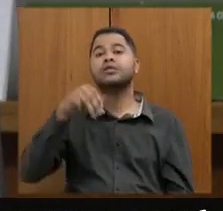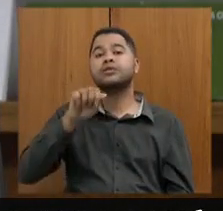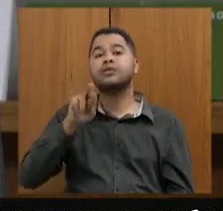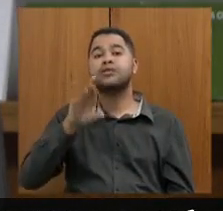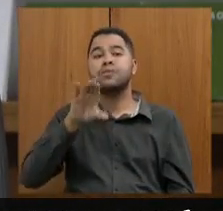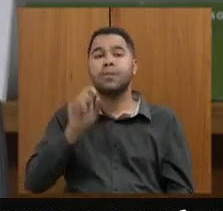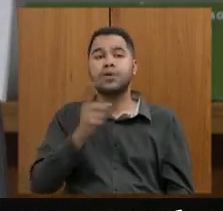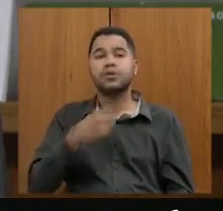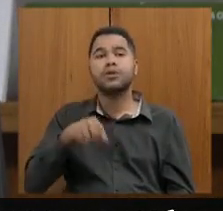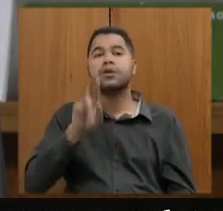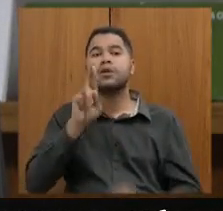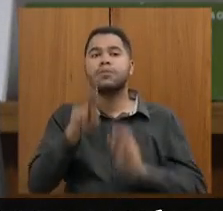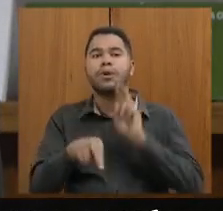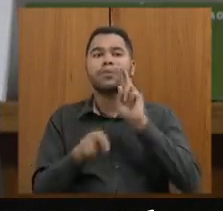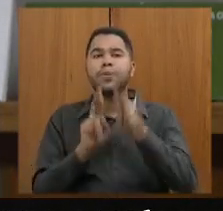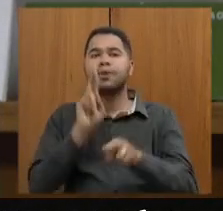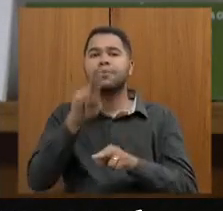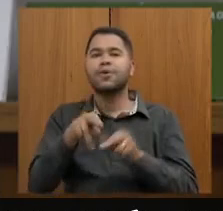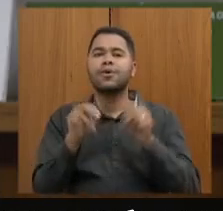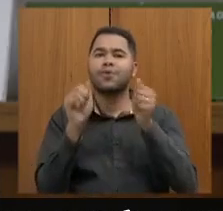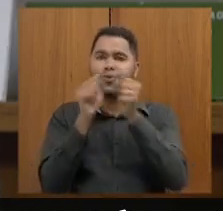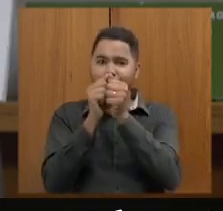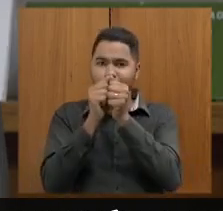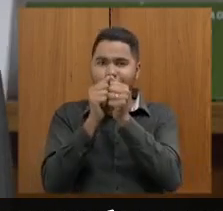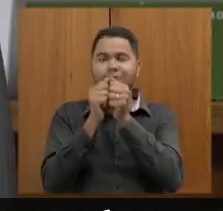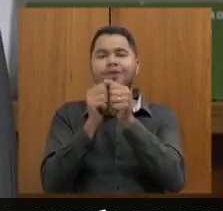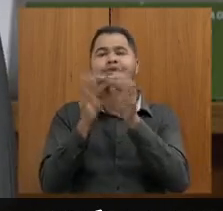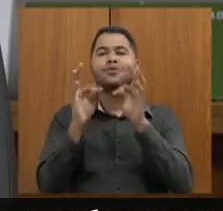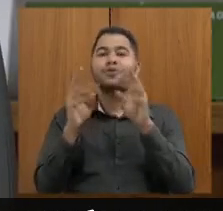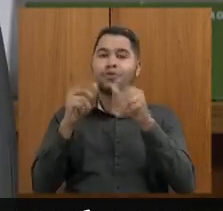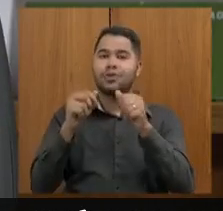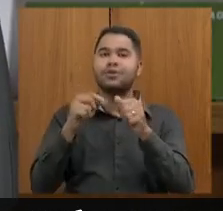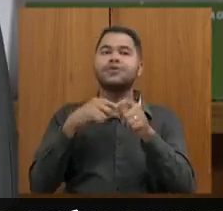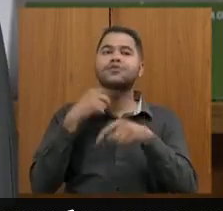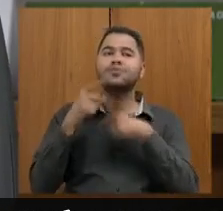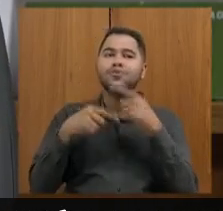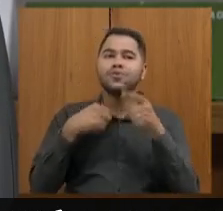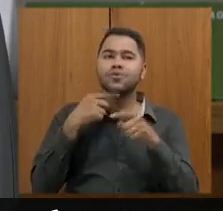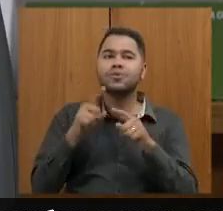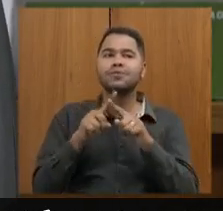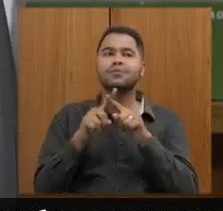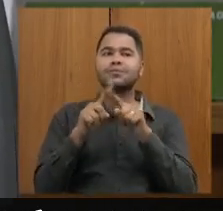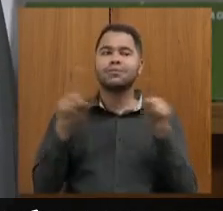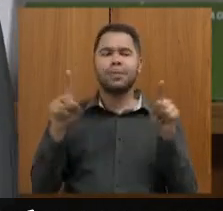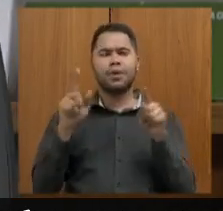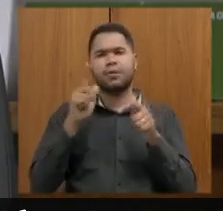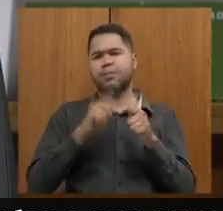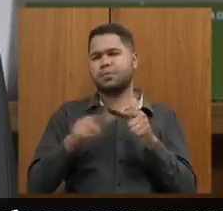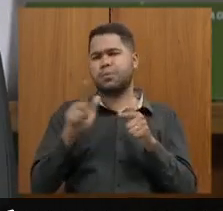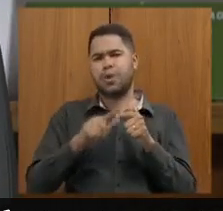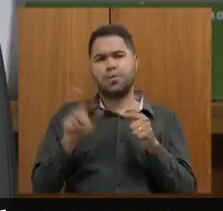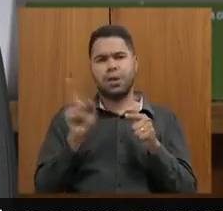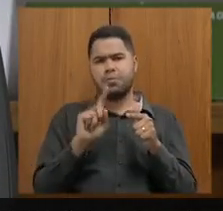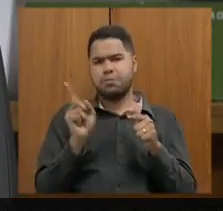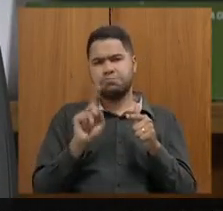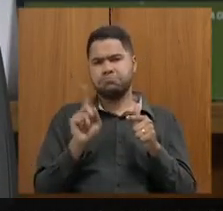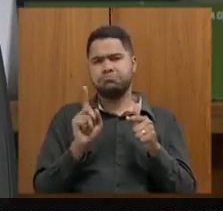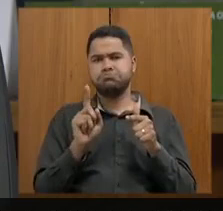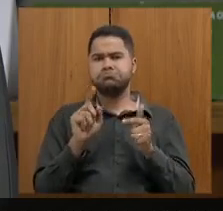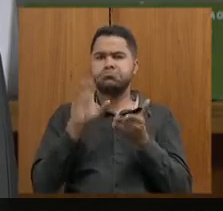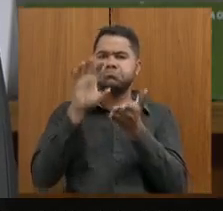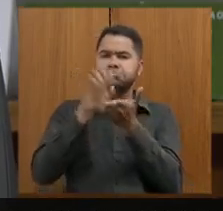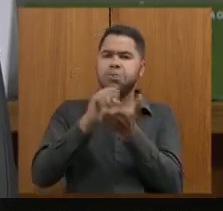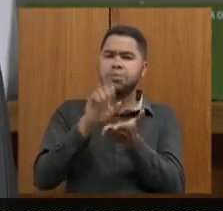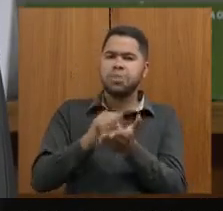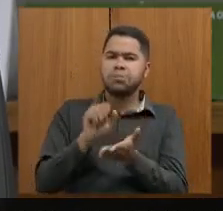em que nós respondemos diretamente a eles deputada todas essas dúvidas mas não há problema nenhum em lhe encaminhar os registros